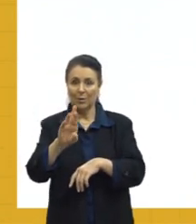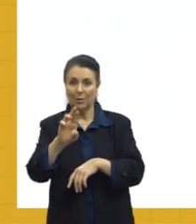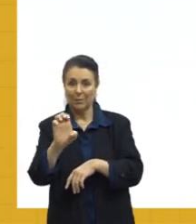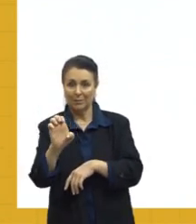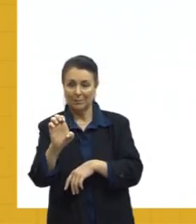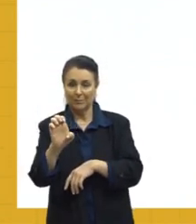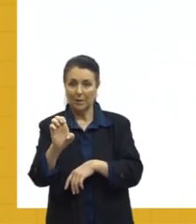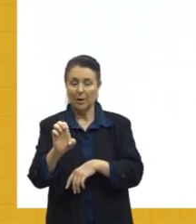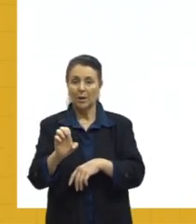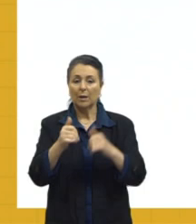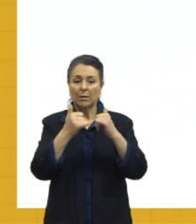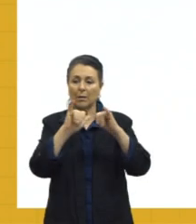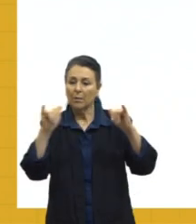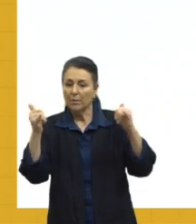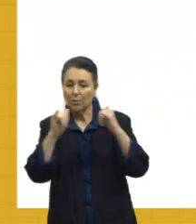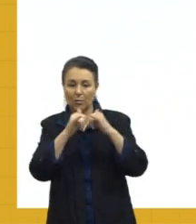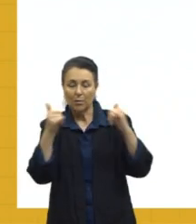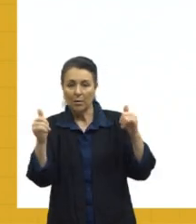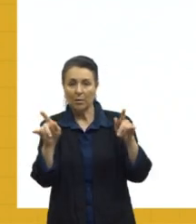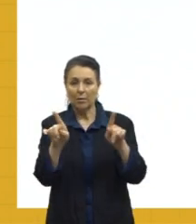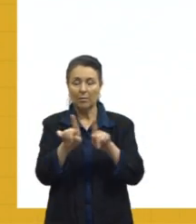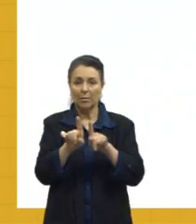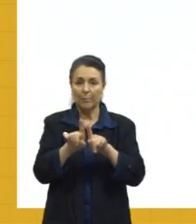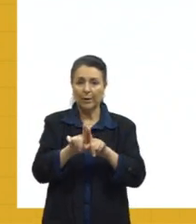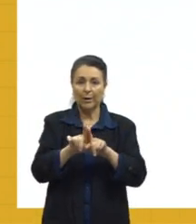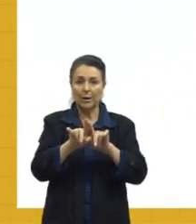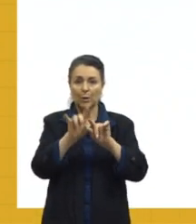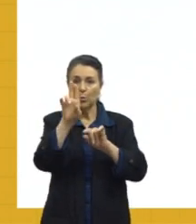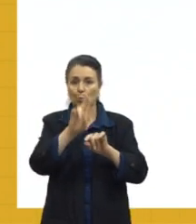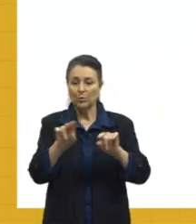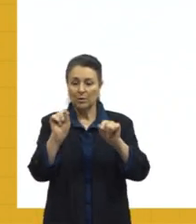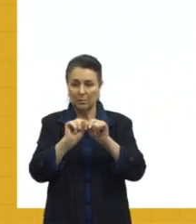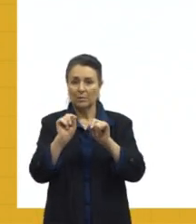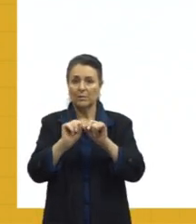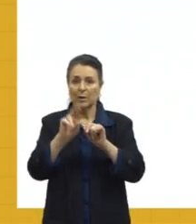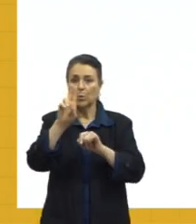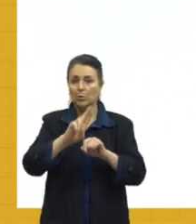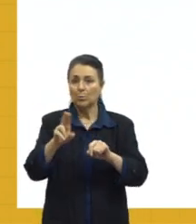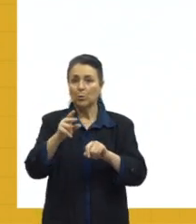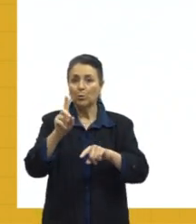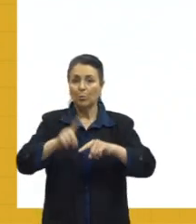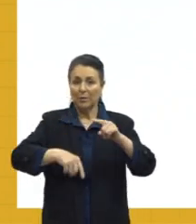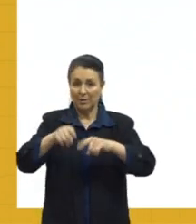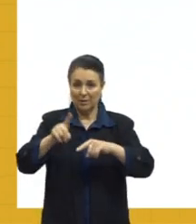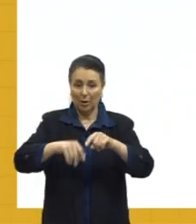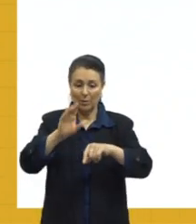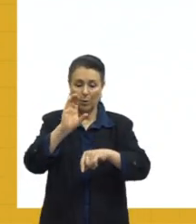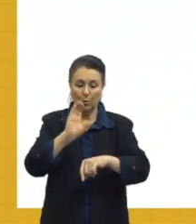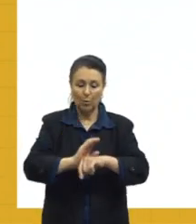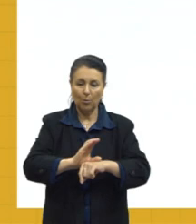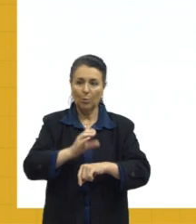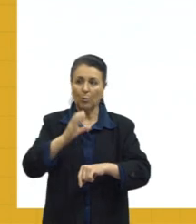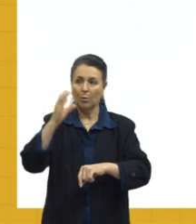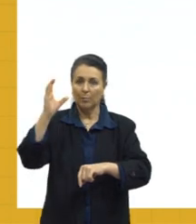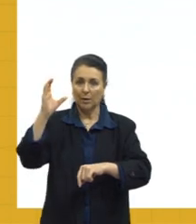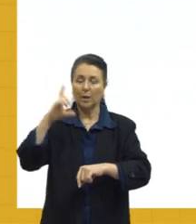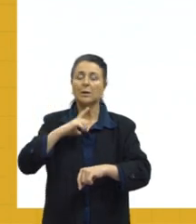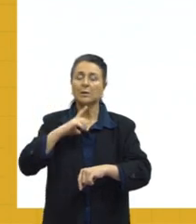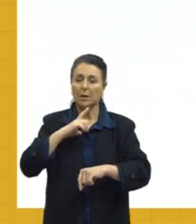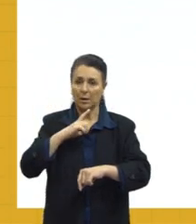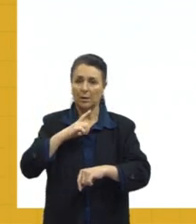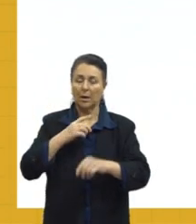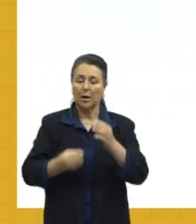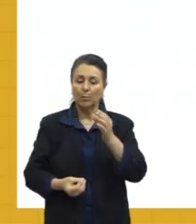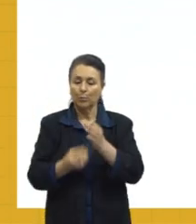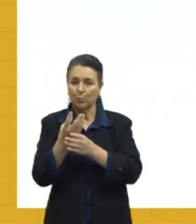da energia elétrica, dos equipamentos elétricos, tem muito cobre. Então, eles têm essa produção de cobre, só que